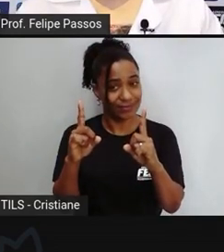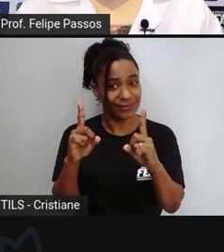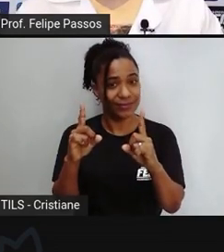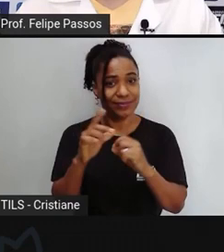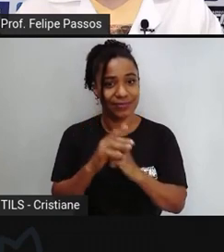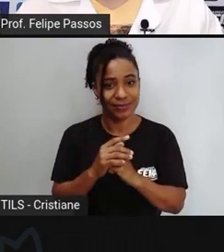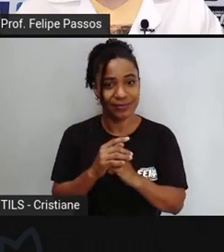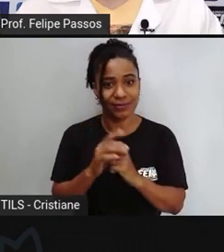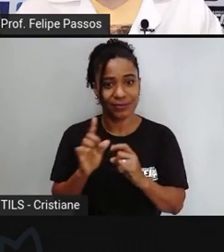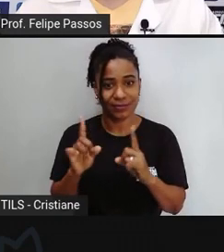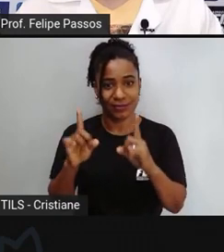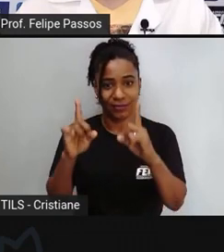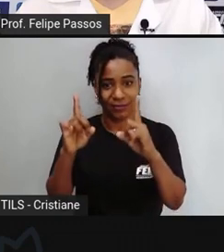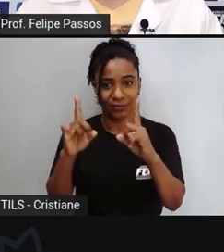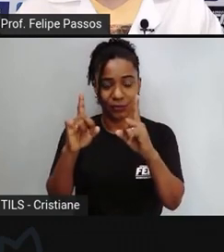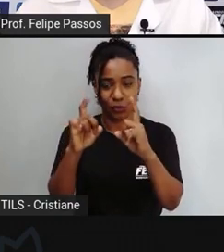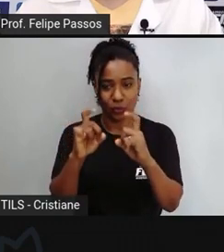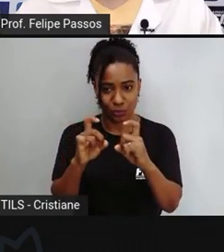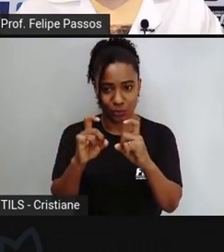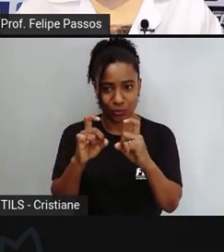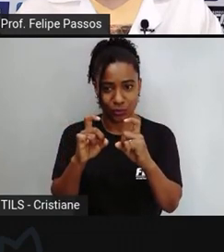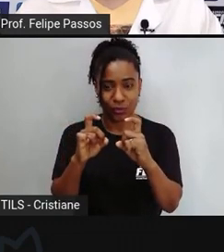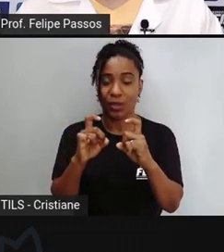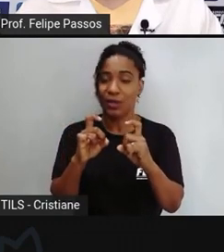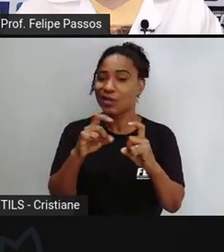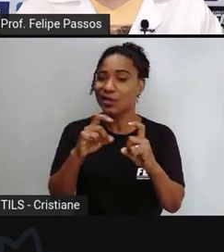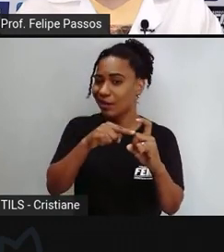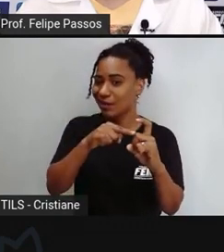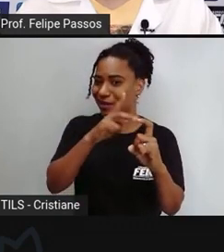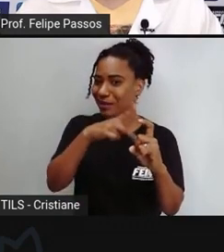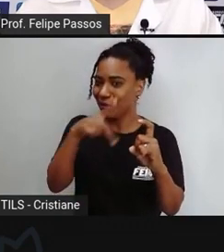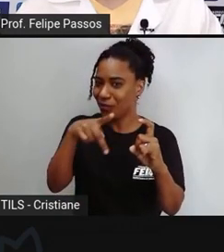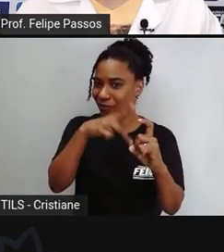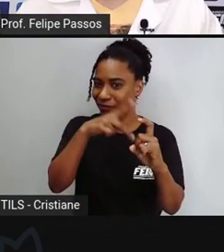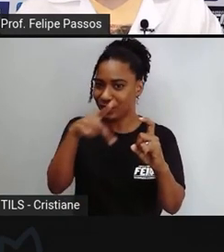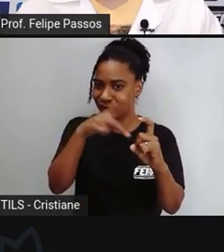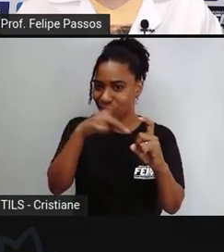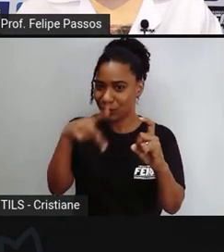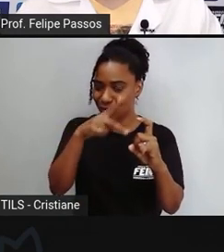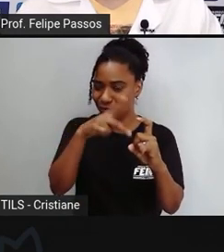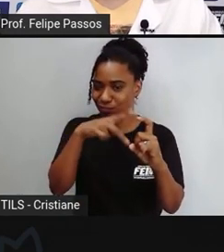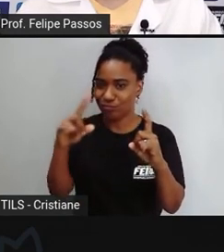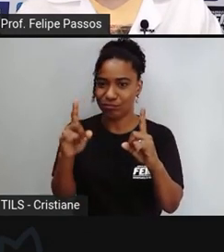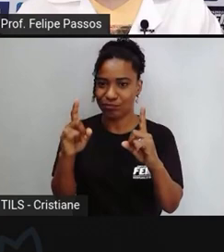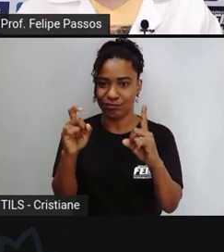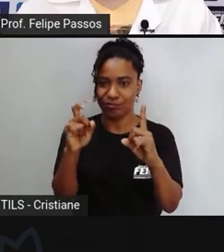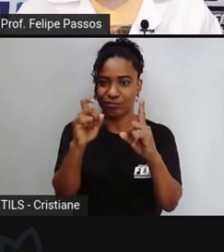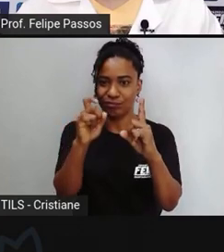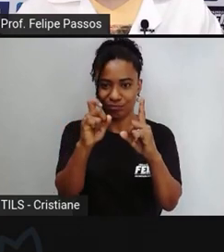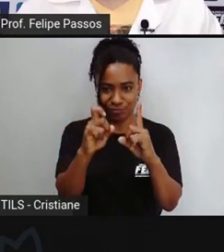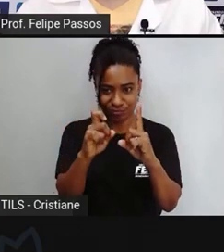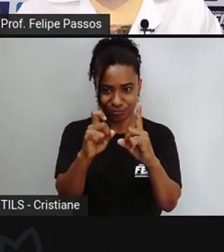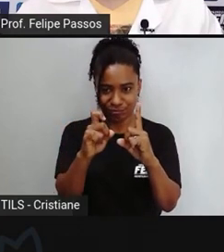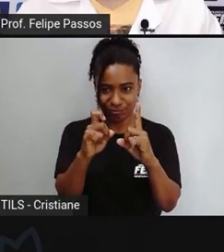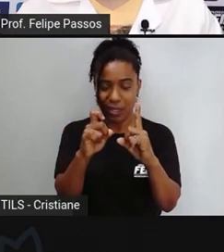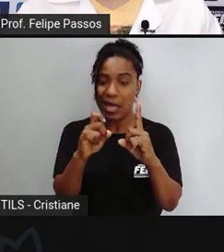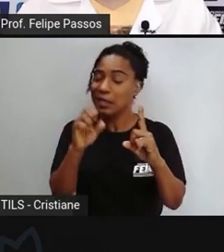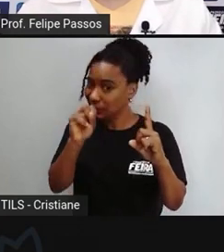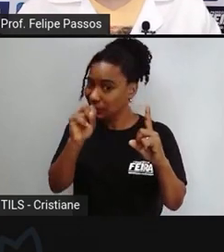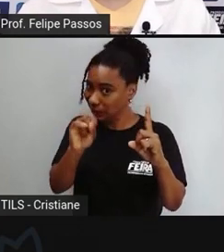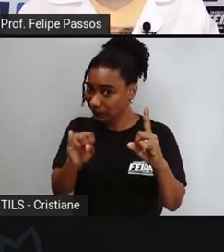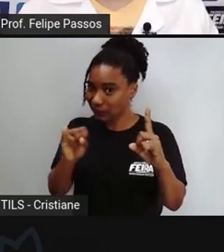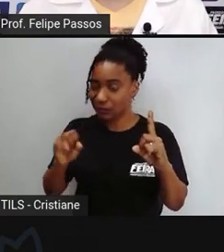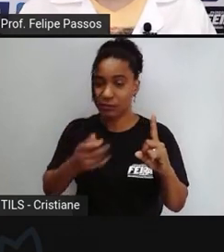for um professor se for um diplomata ele permanece